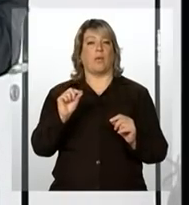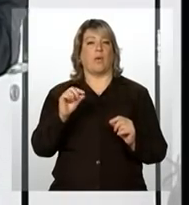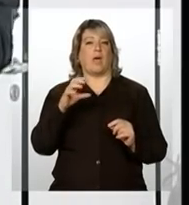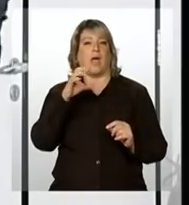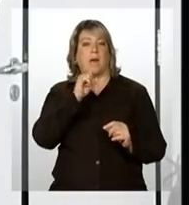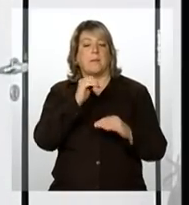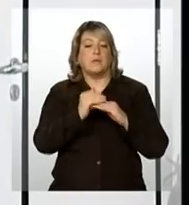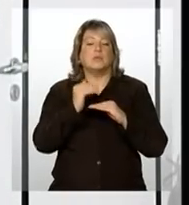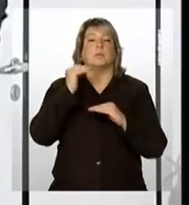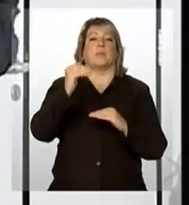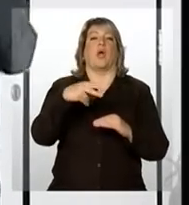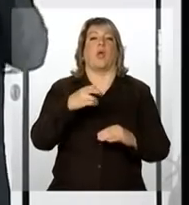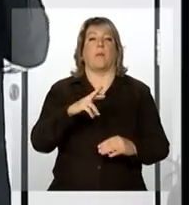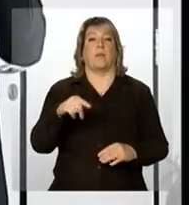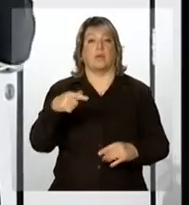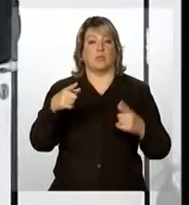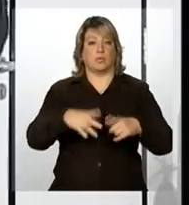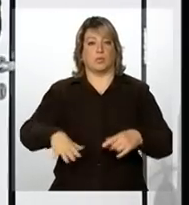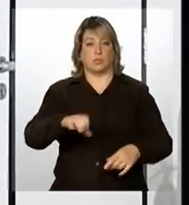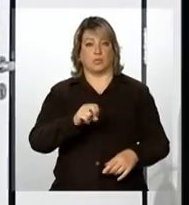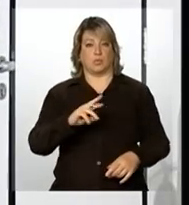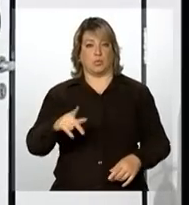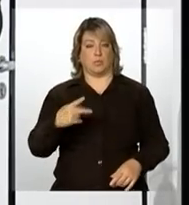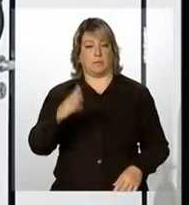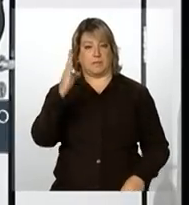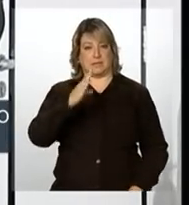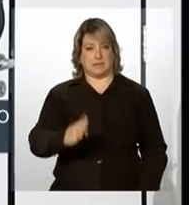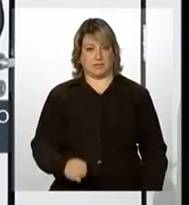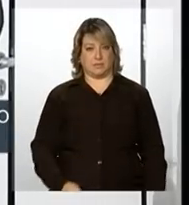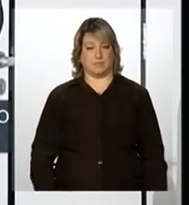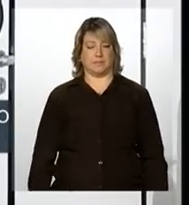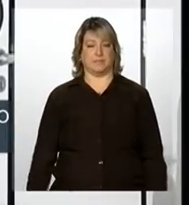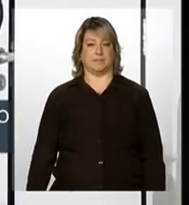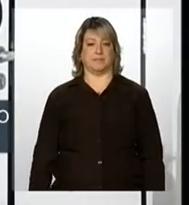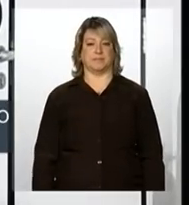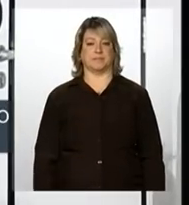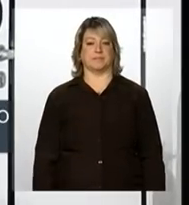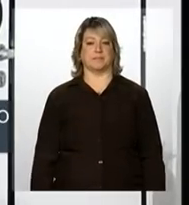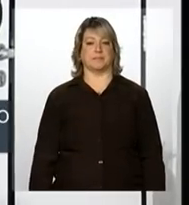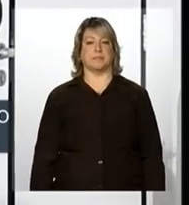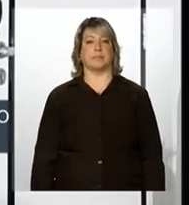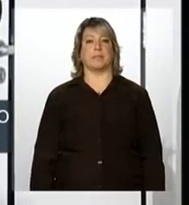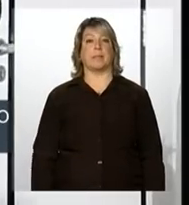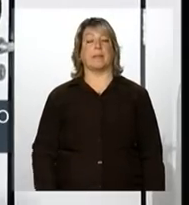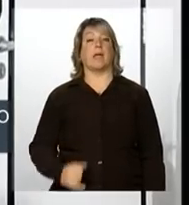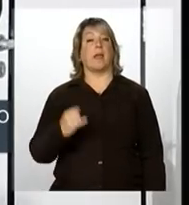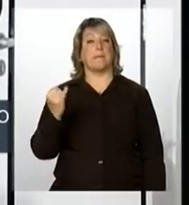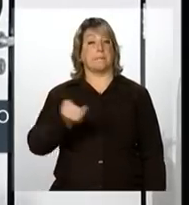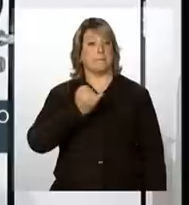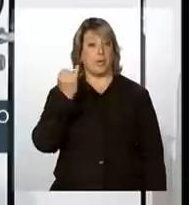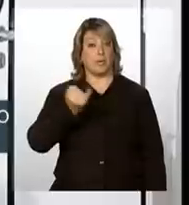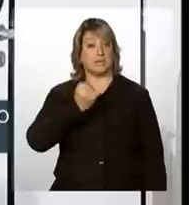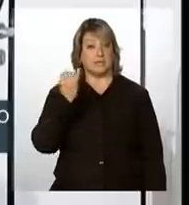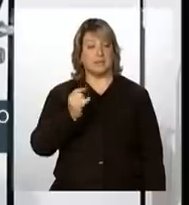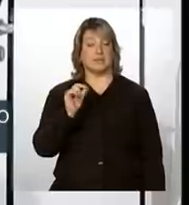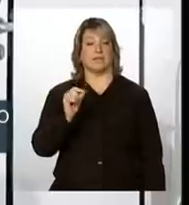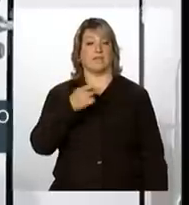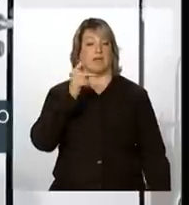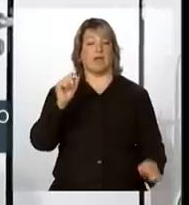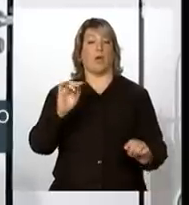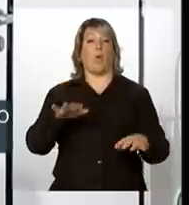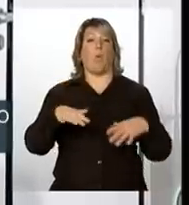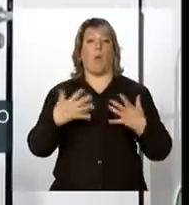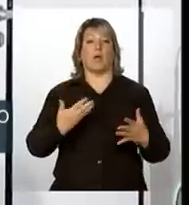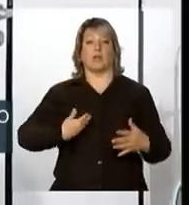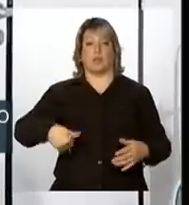nessa região centro-sul do Brasil. Está ok? É importante destacar que, quando a gente fala em normalidade